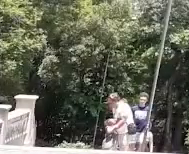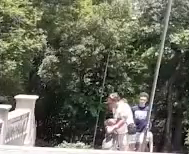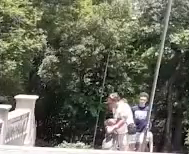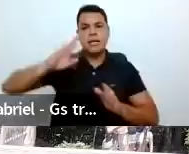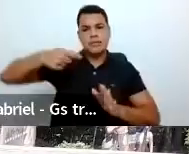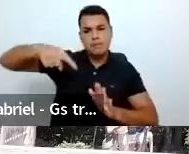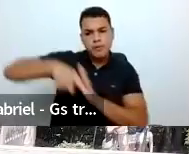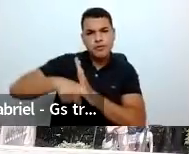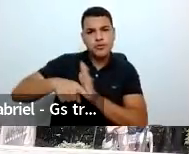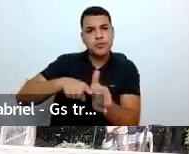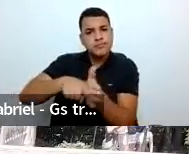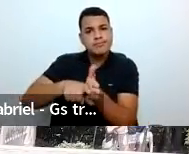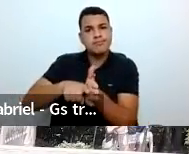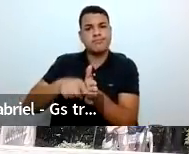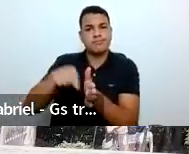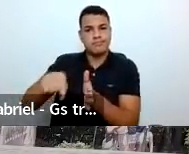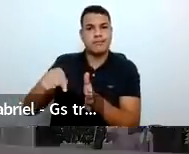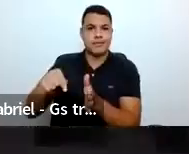da população brasileira.